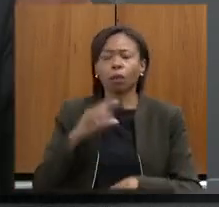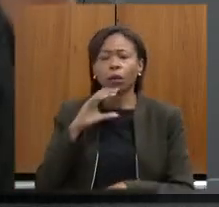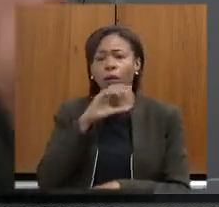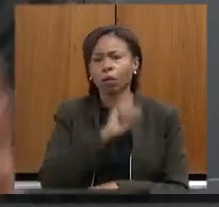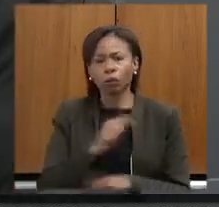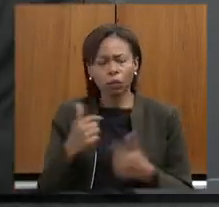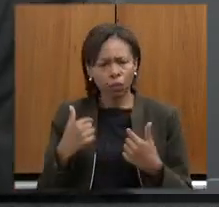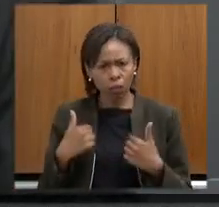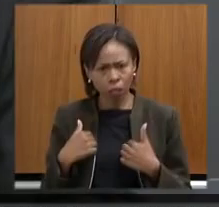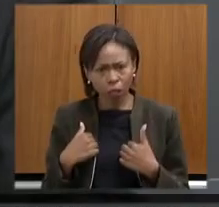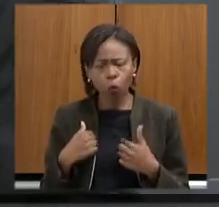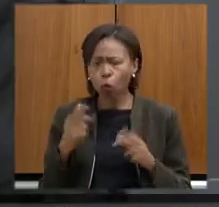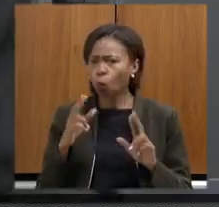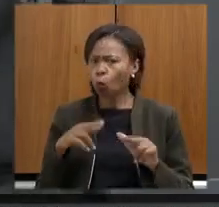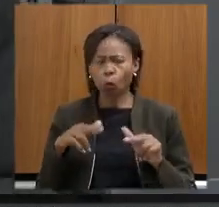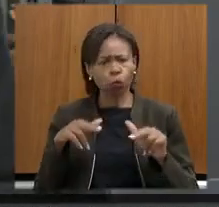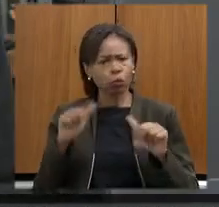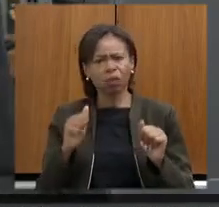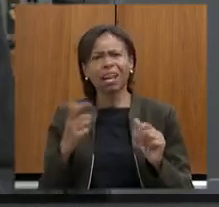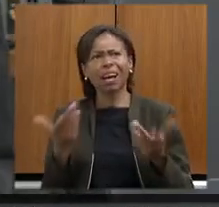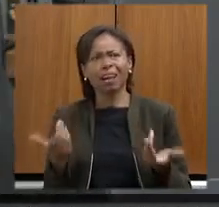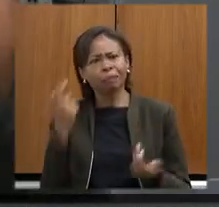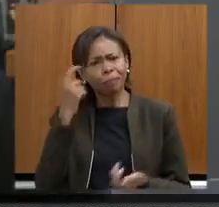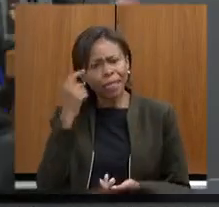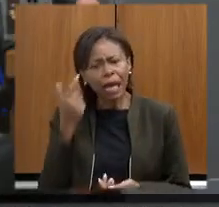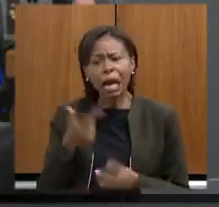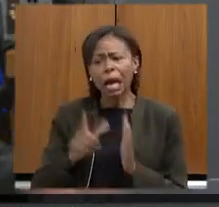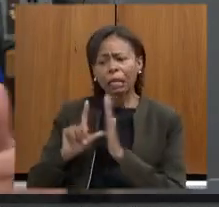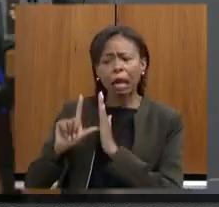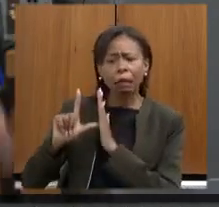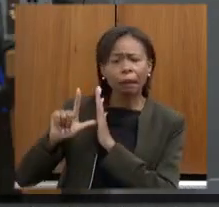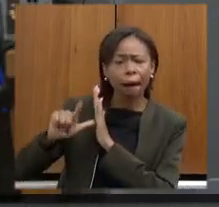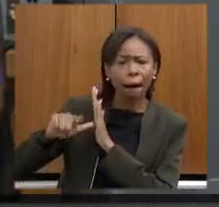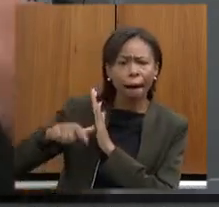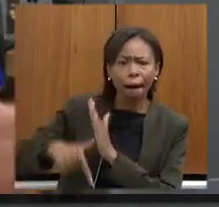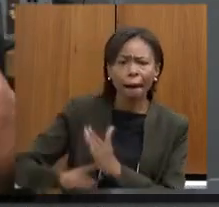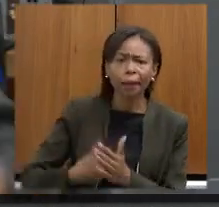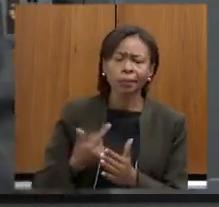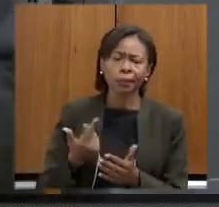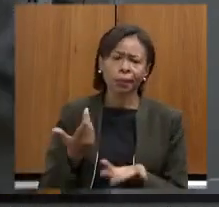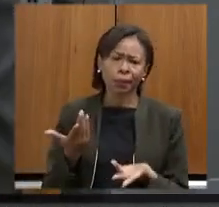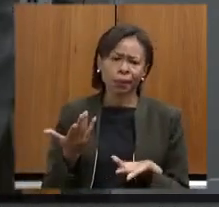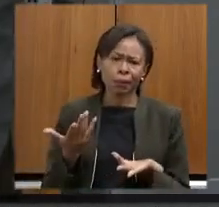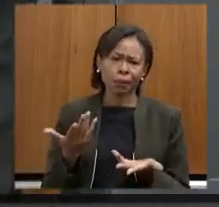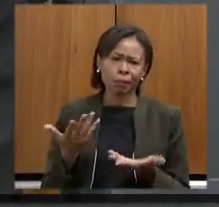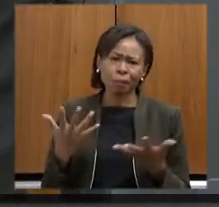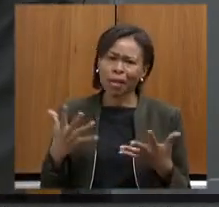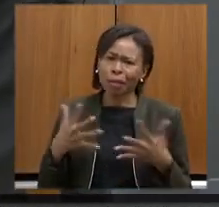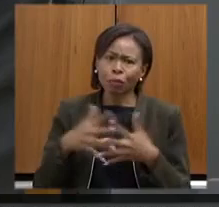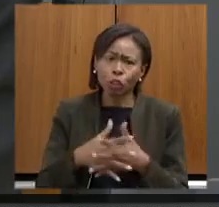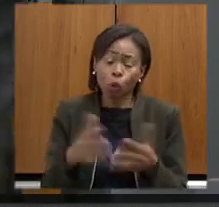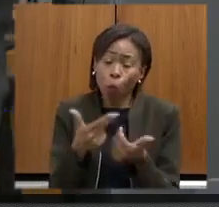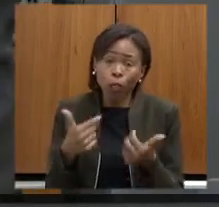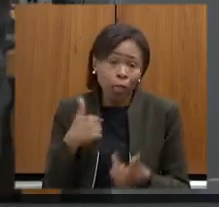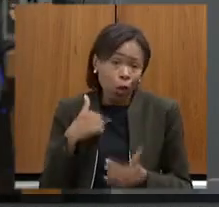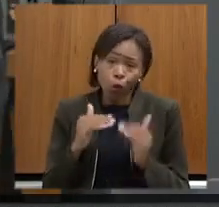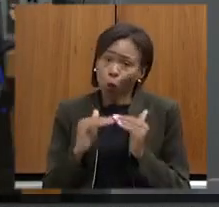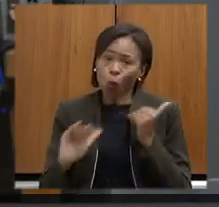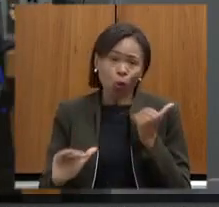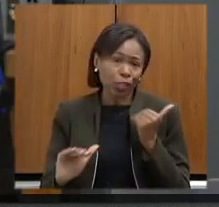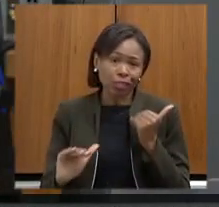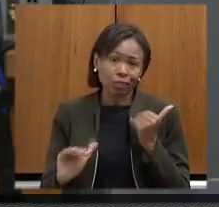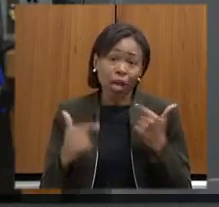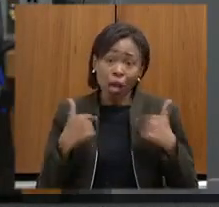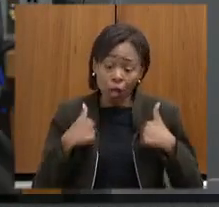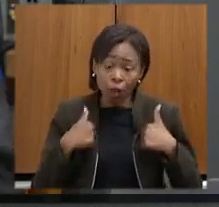jamais vou basear em atrasos para querer impedir uma coisa que eu não mérito sou contra se no mérito eu sou